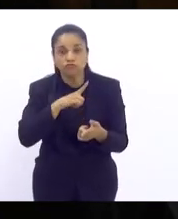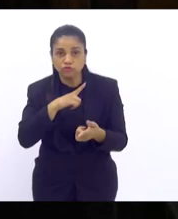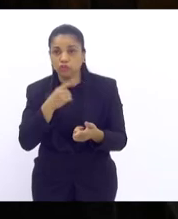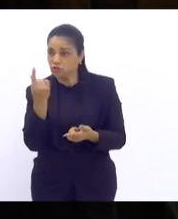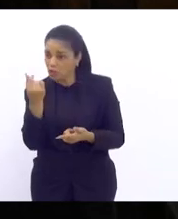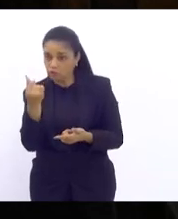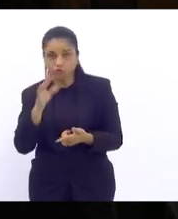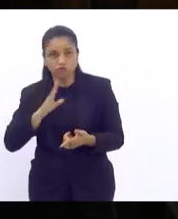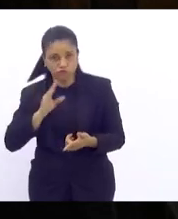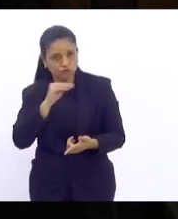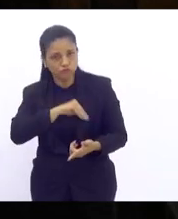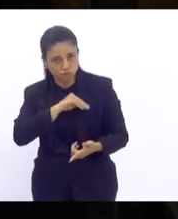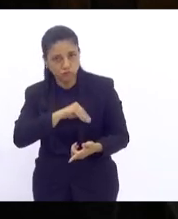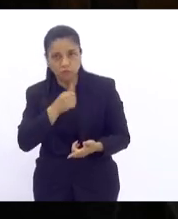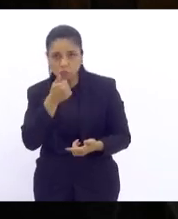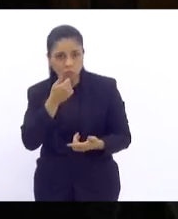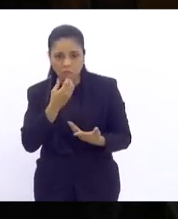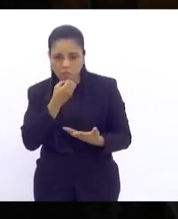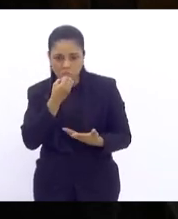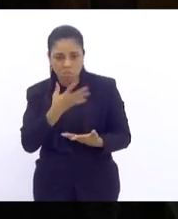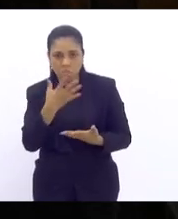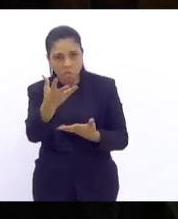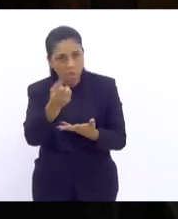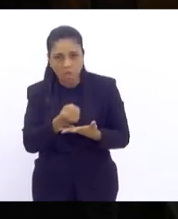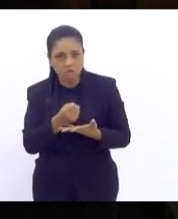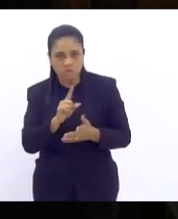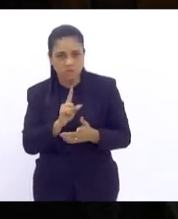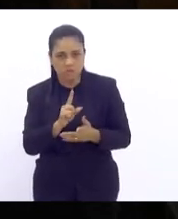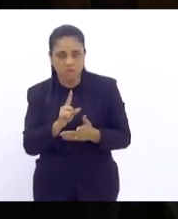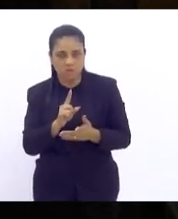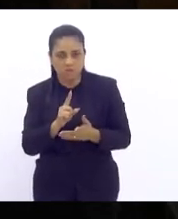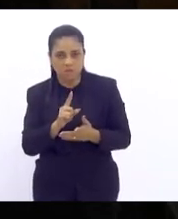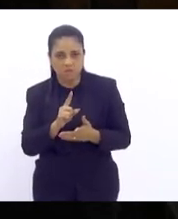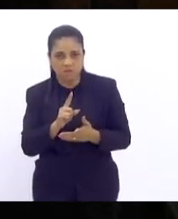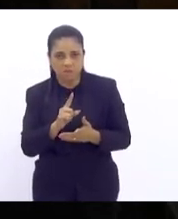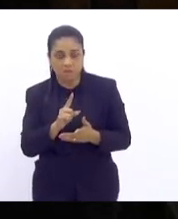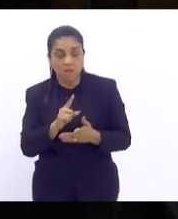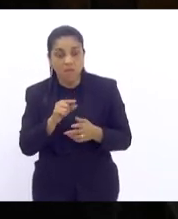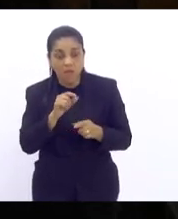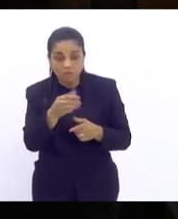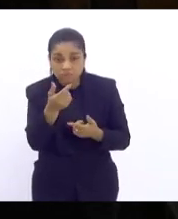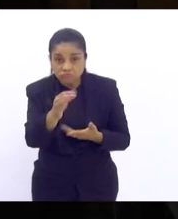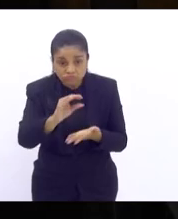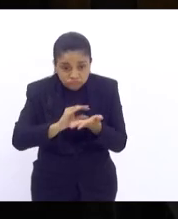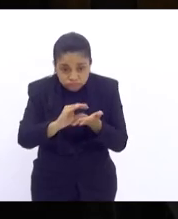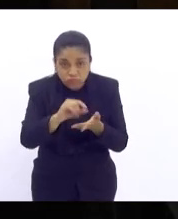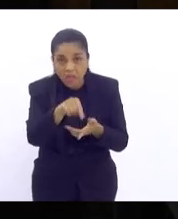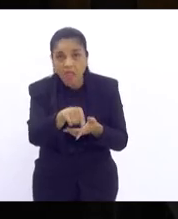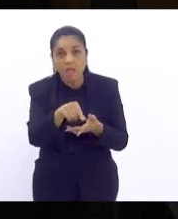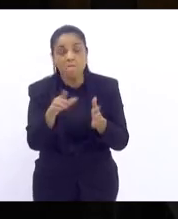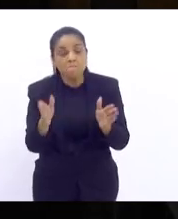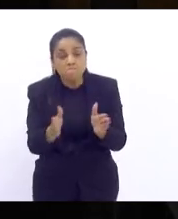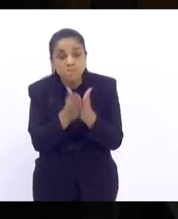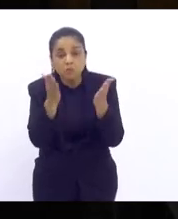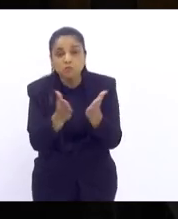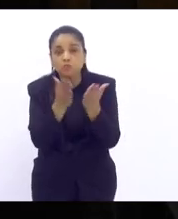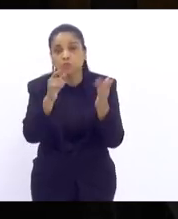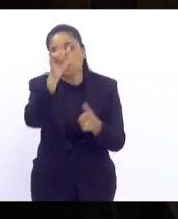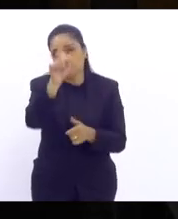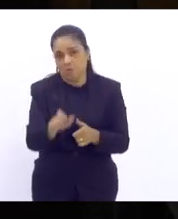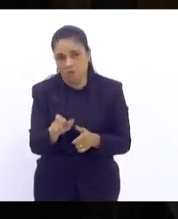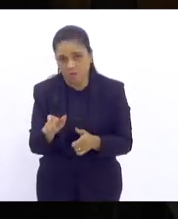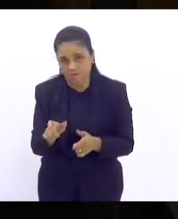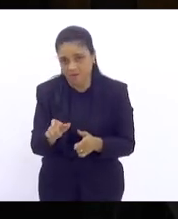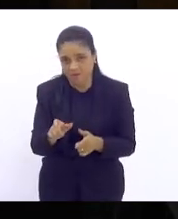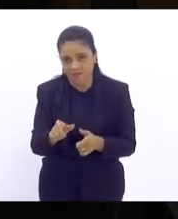não estavam habilitadas a receber é para atender exatamente as pessoas na pobreza em extrema pobreza então a gente